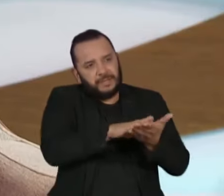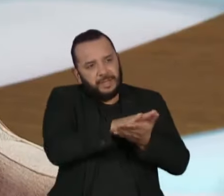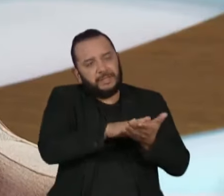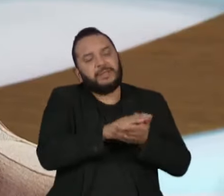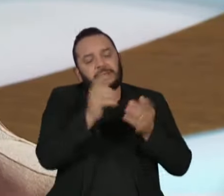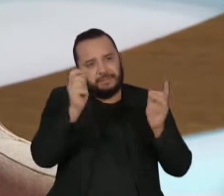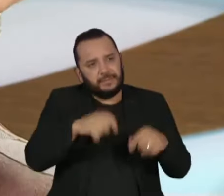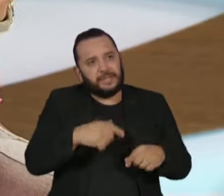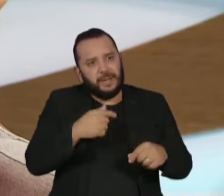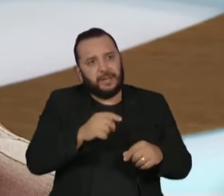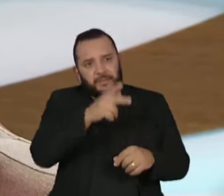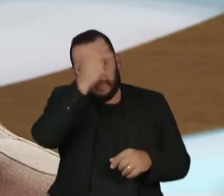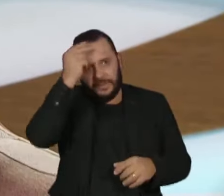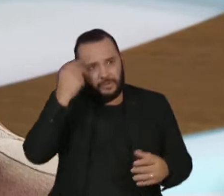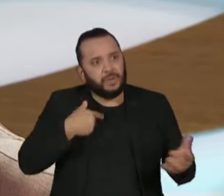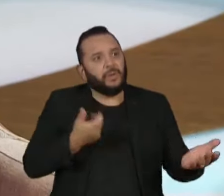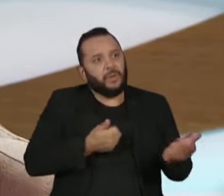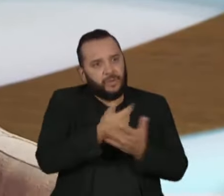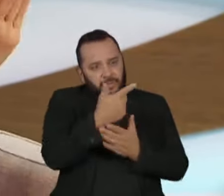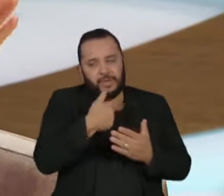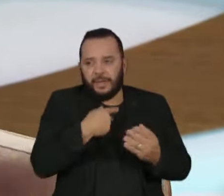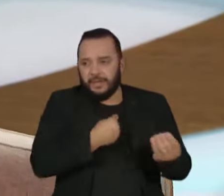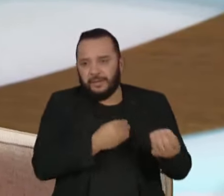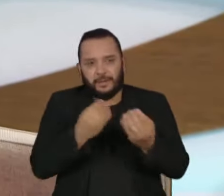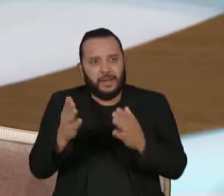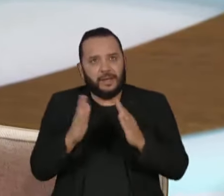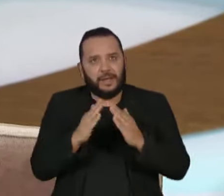Essa é uma área que a gente tem propostas bastante robustas, mas vou ficando por aqui.